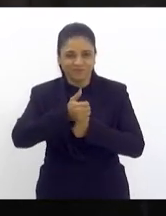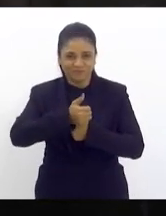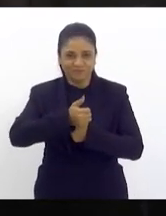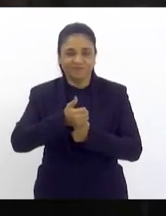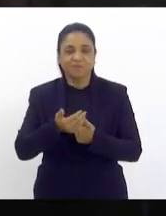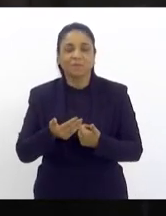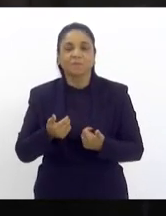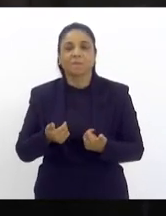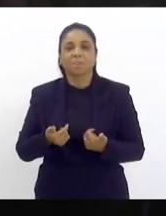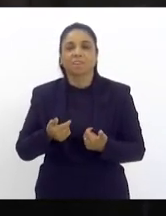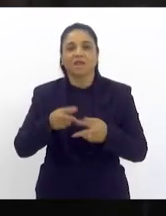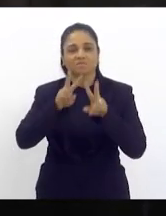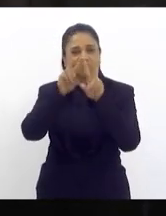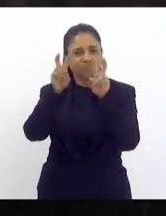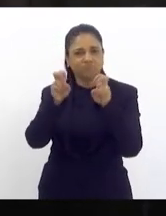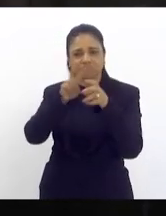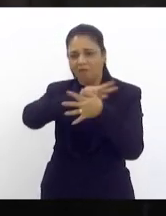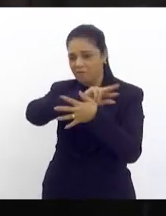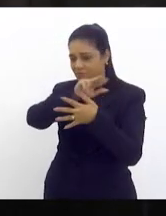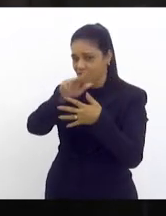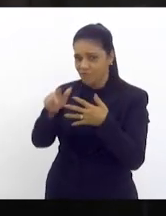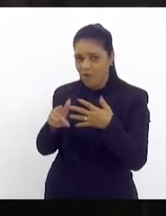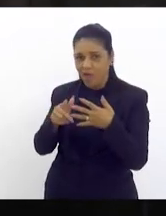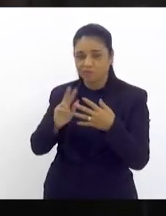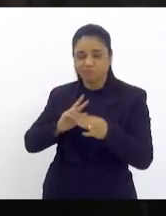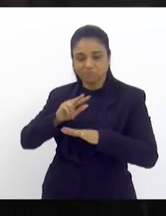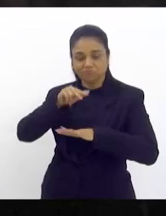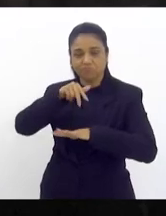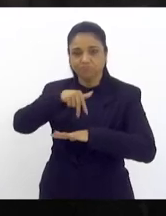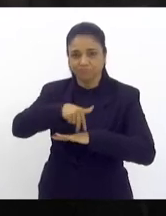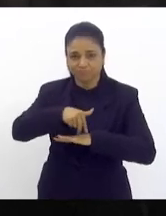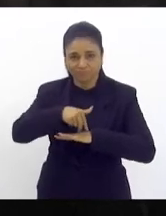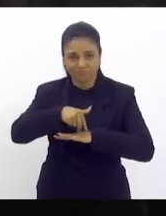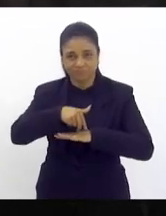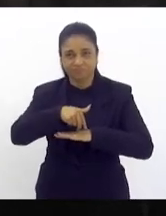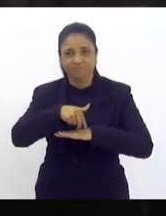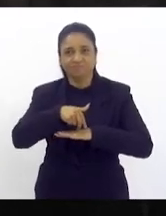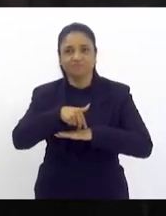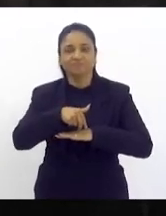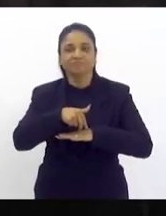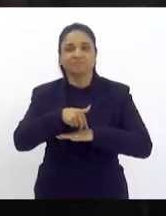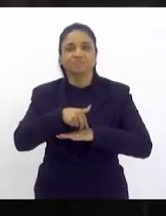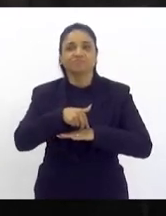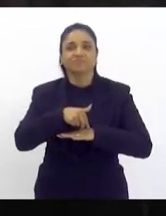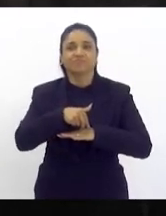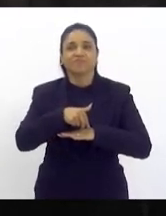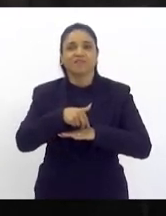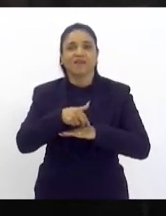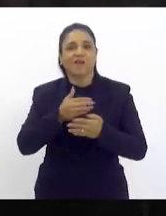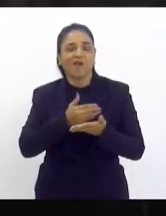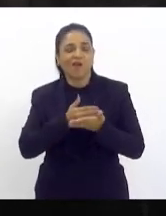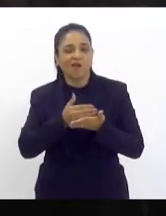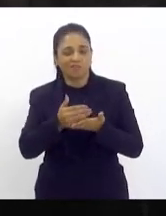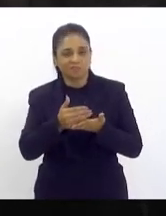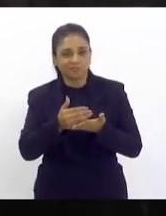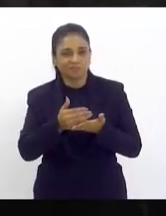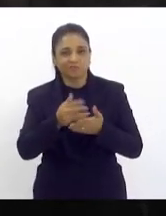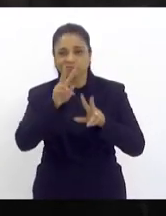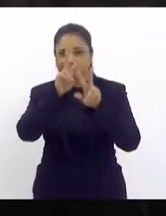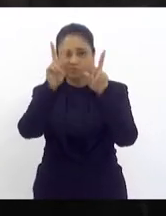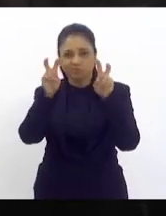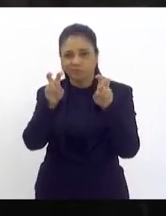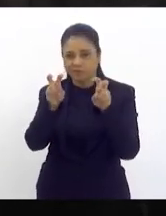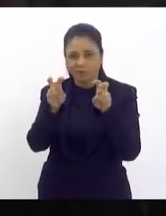os temas tem vários temas aqui para essa tribuna e quero começar por um tema